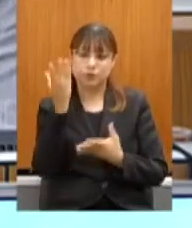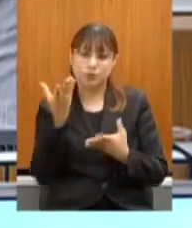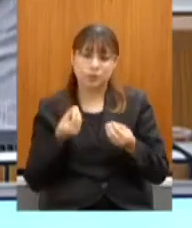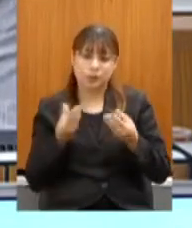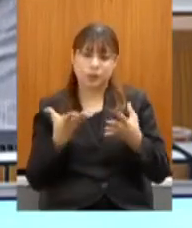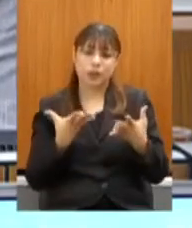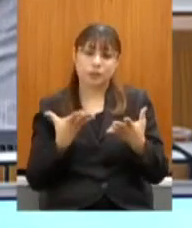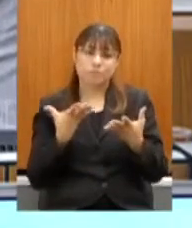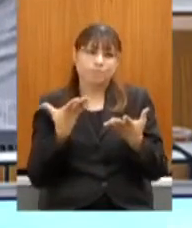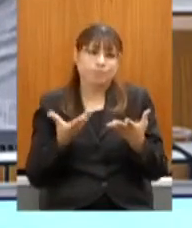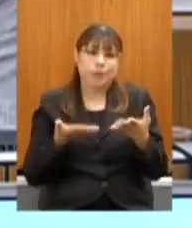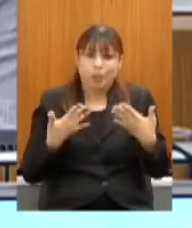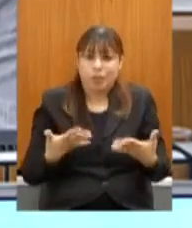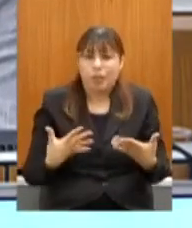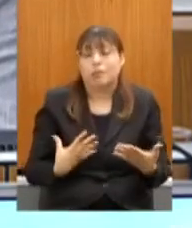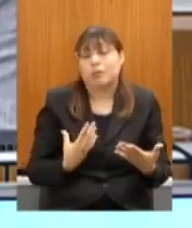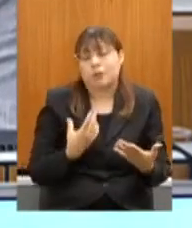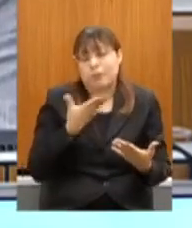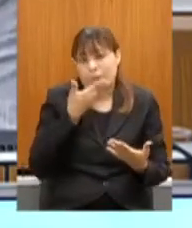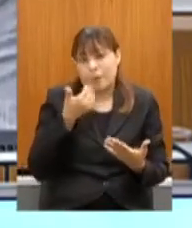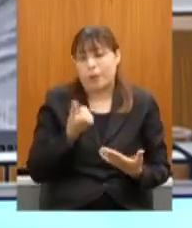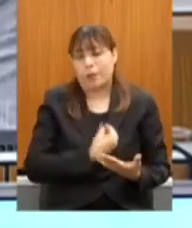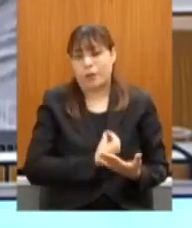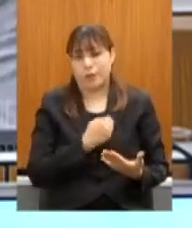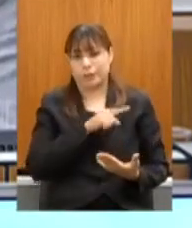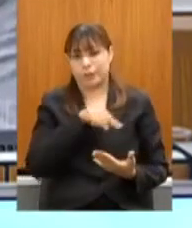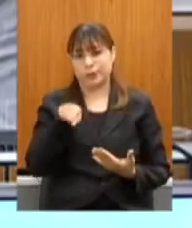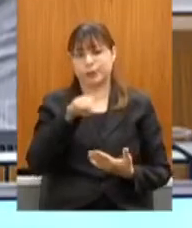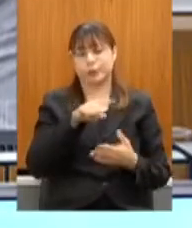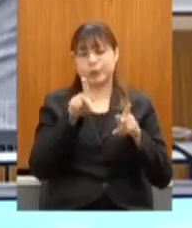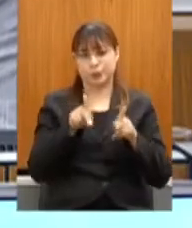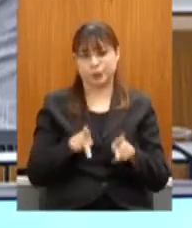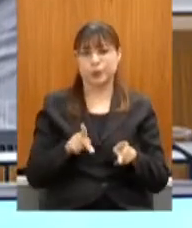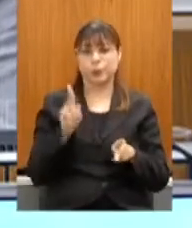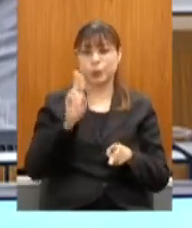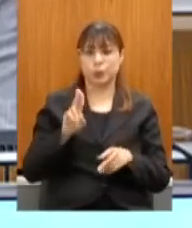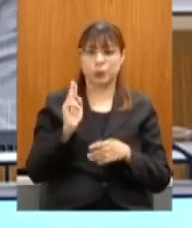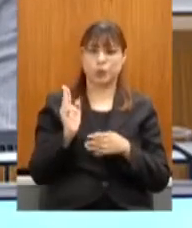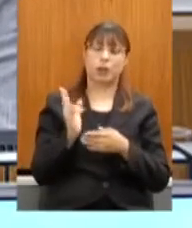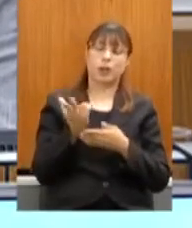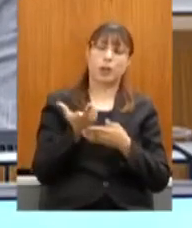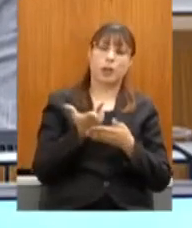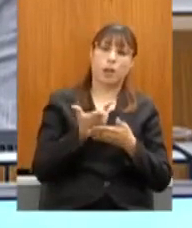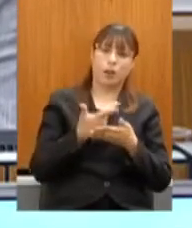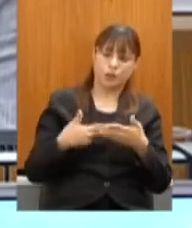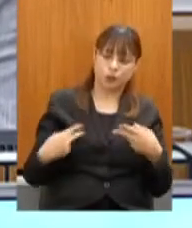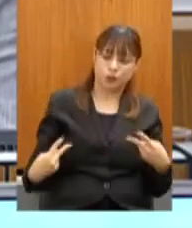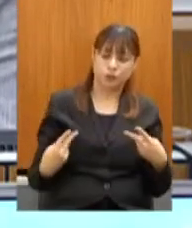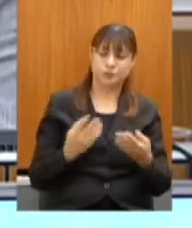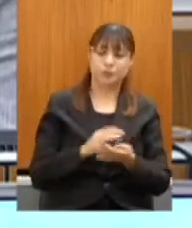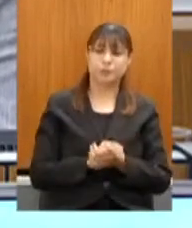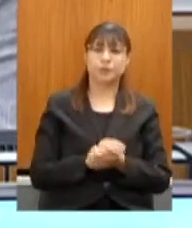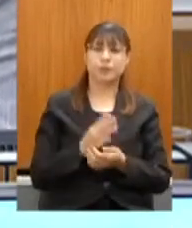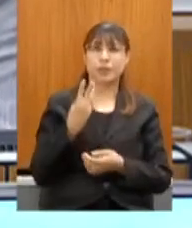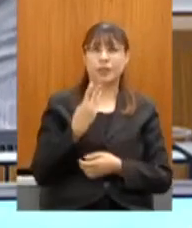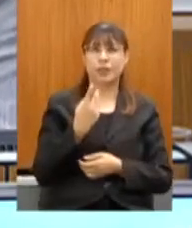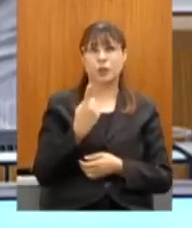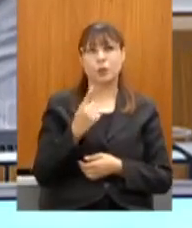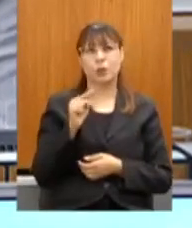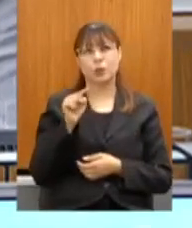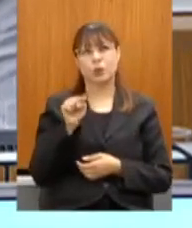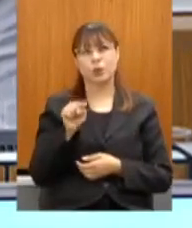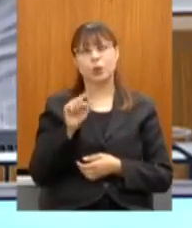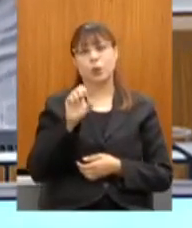leveza para esse momento tão difícil por meio da arte. Foram 31,8 mil